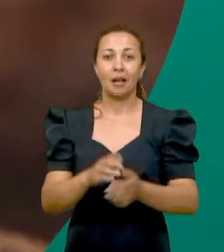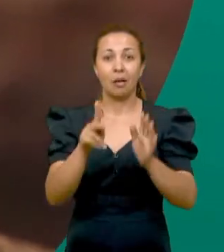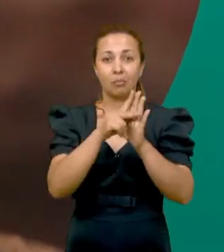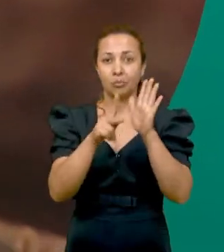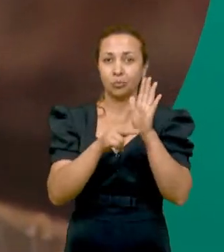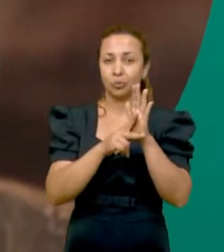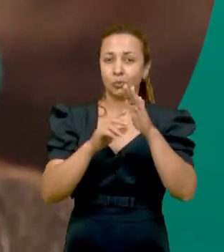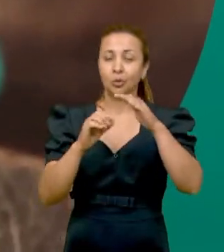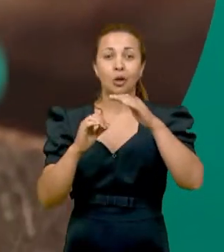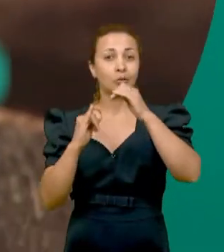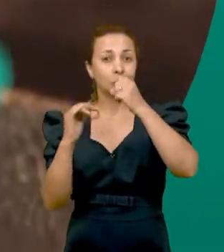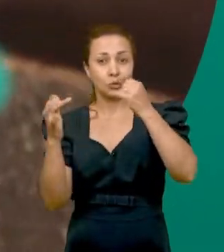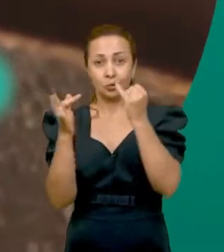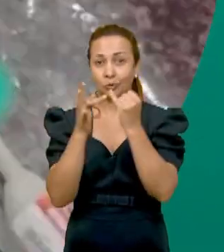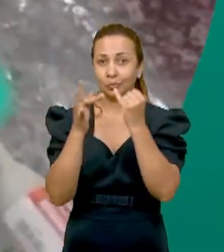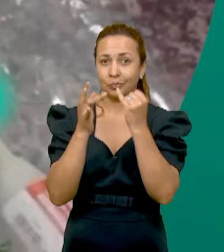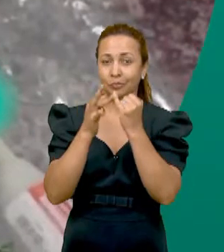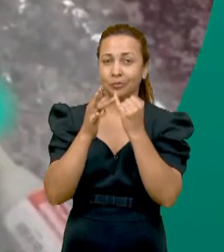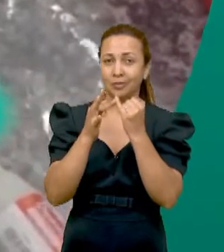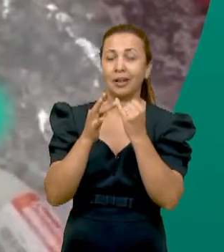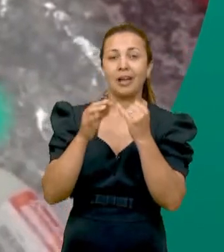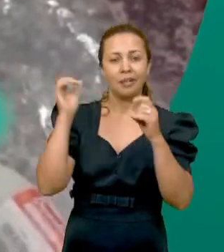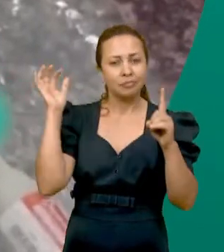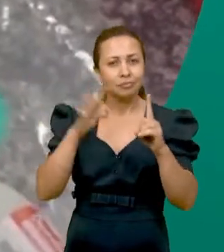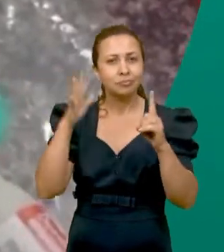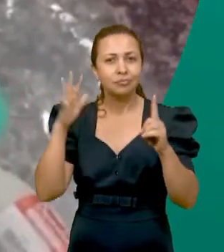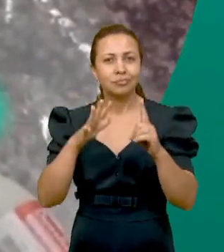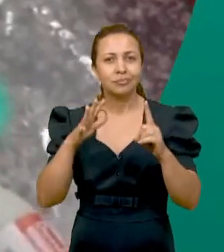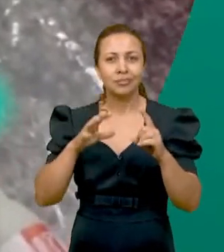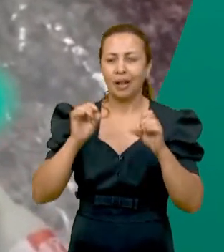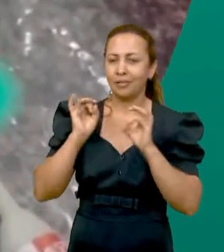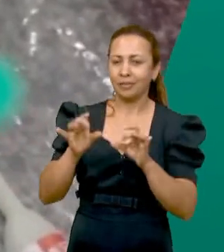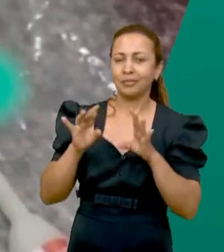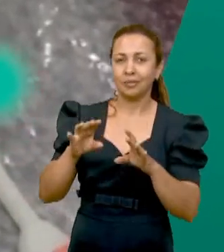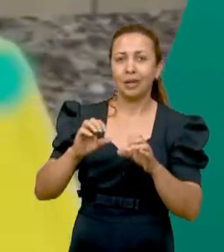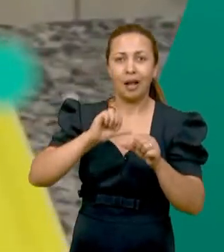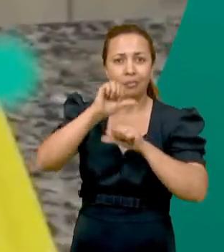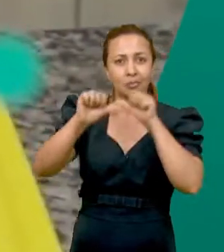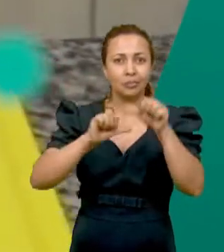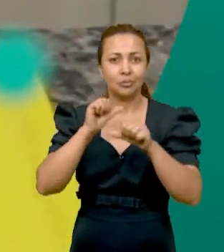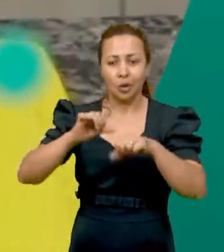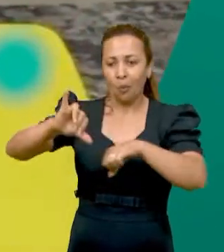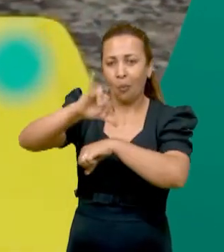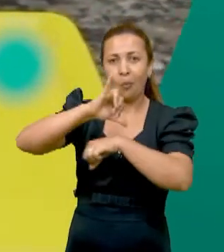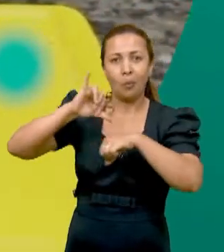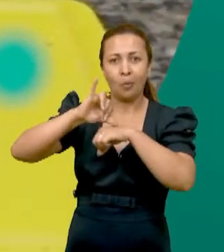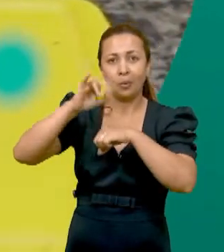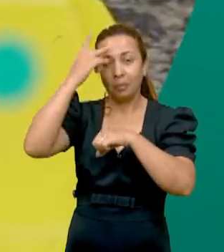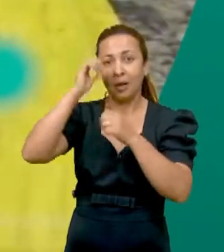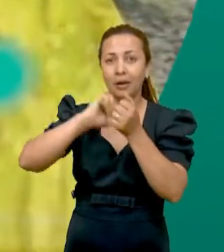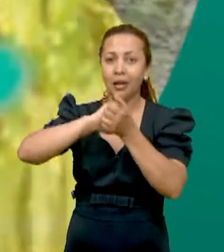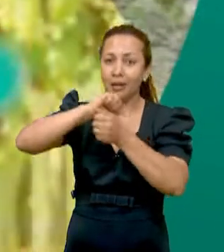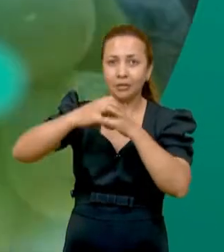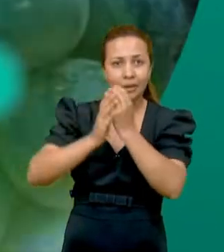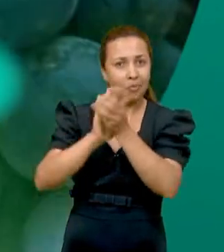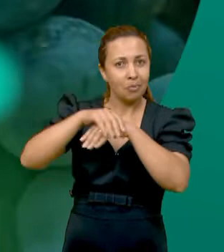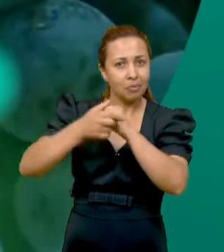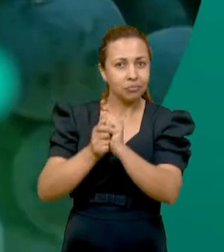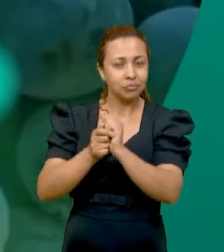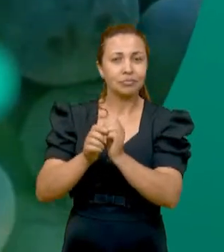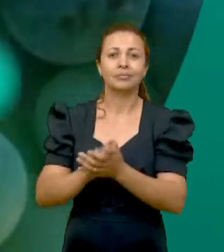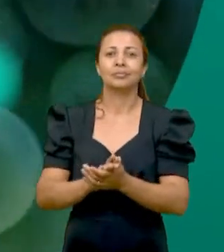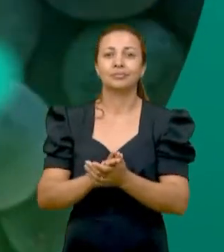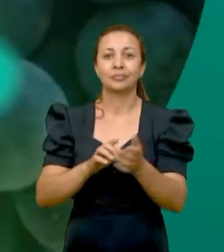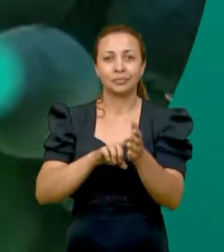Projeto do Instituto Federal de Sergipe incentiva comerciantes a transformar o óleo de soja usado em sabão. Uma